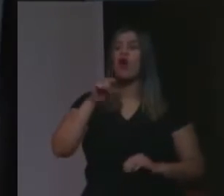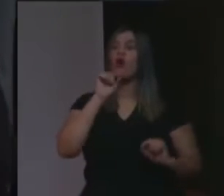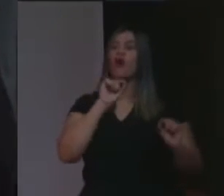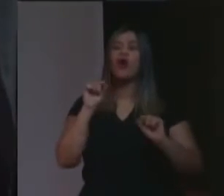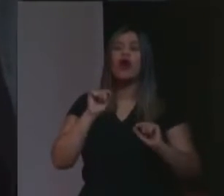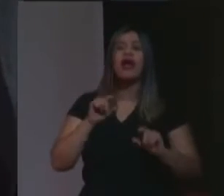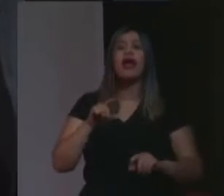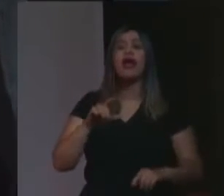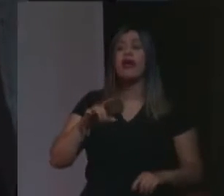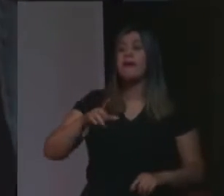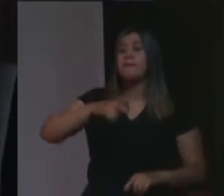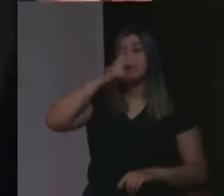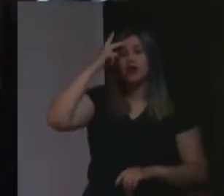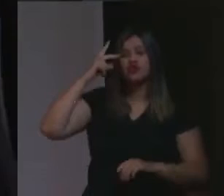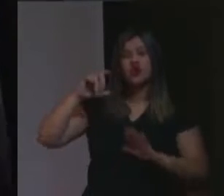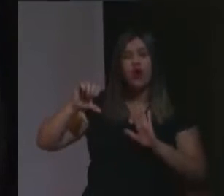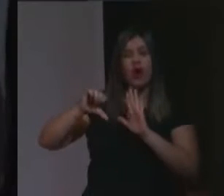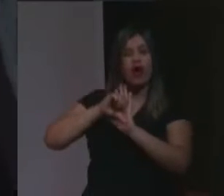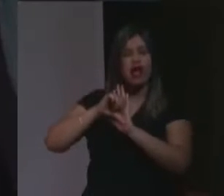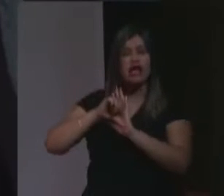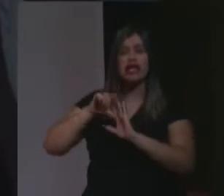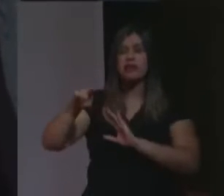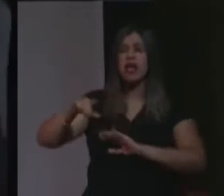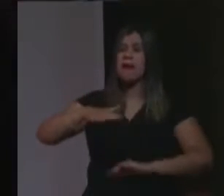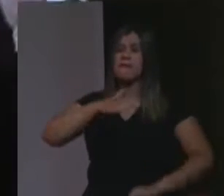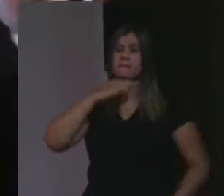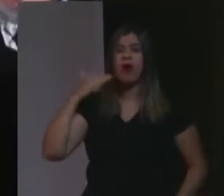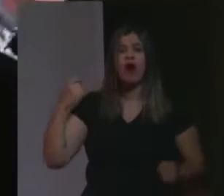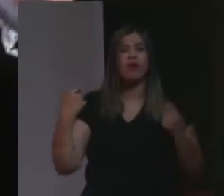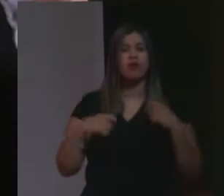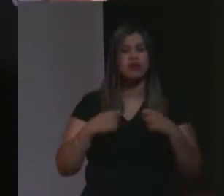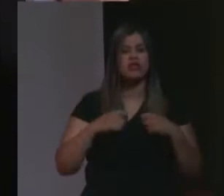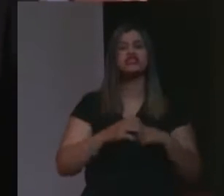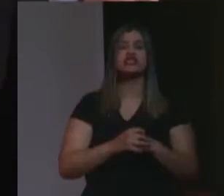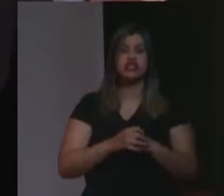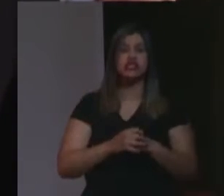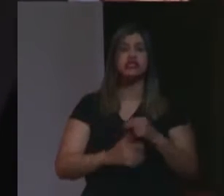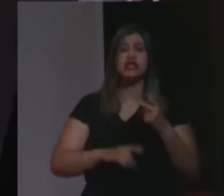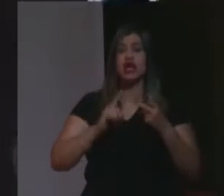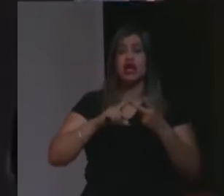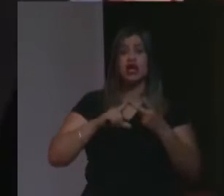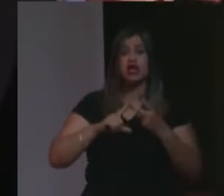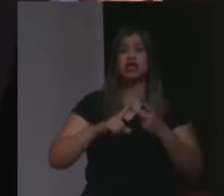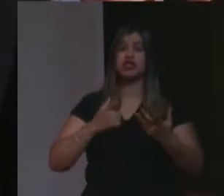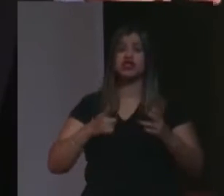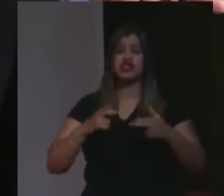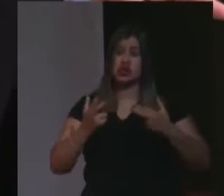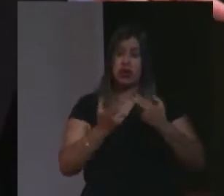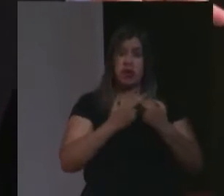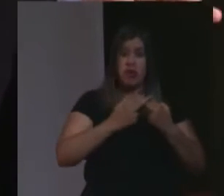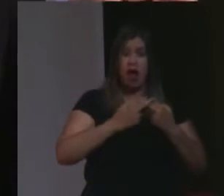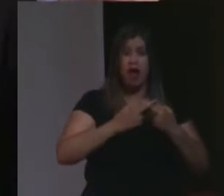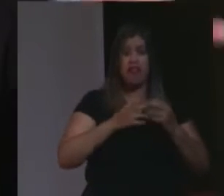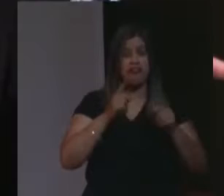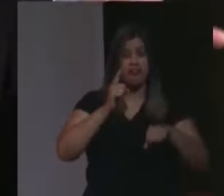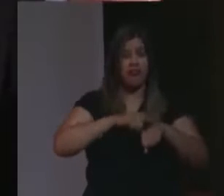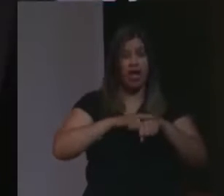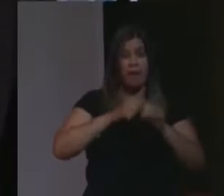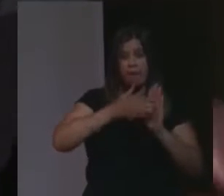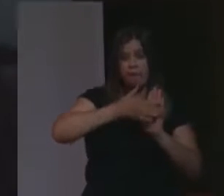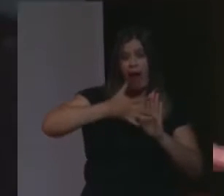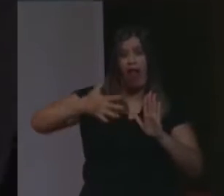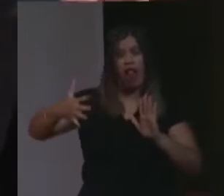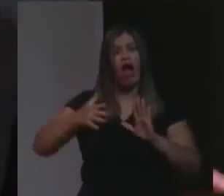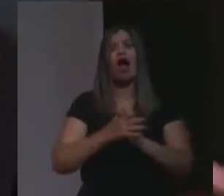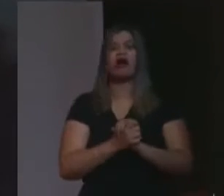bom é bandido morto, de aumentos de pena e de usar o direito penal contra aqueles que eu não gosto, contra os indesejáveis. Nós